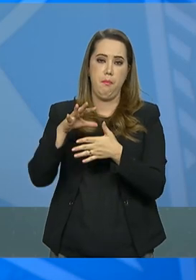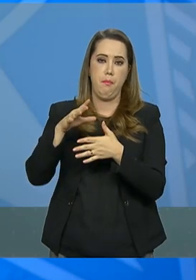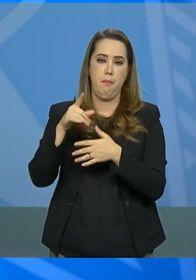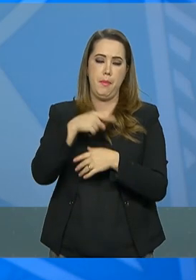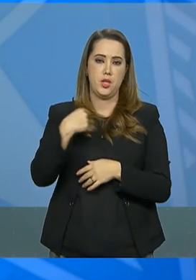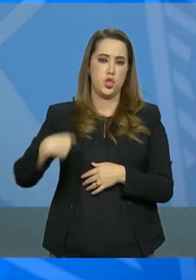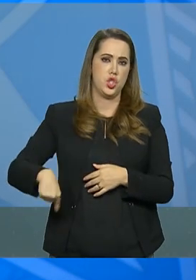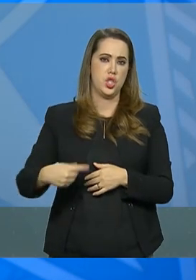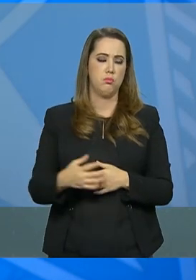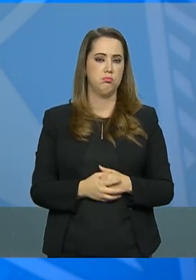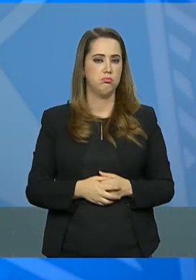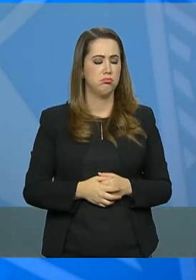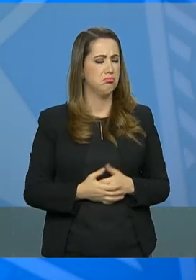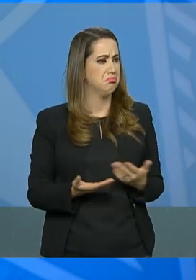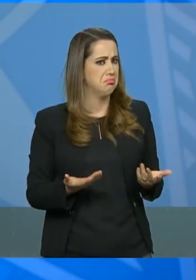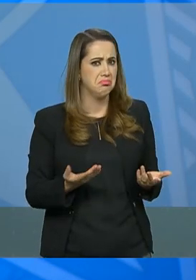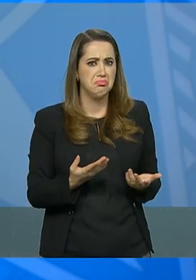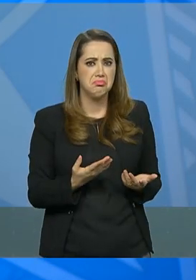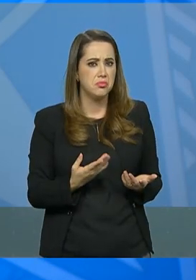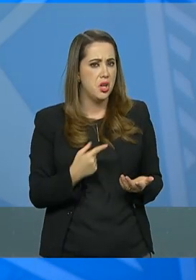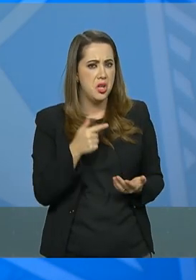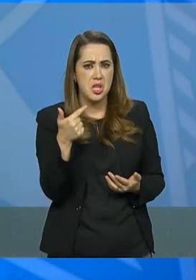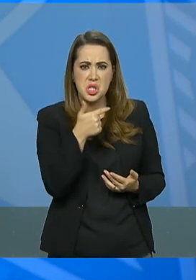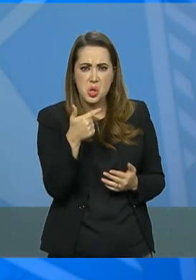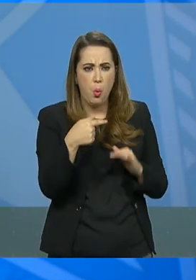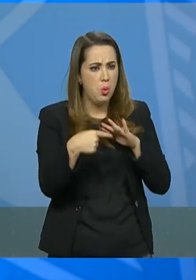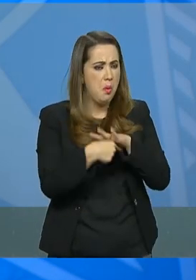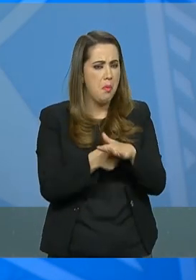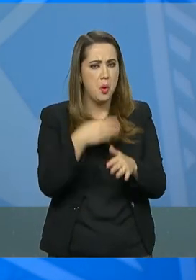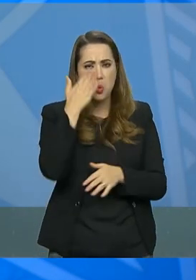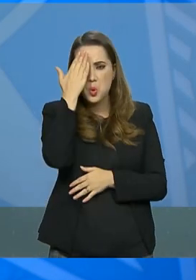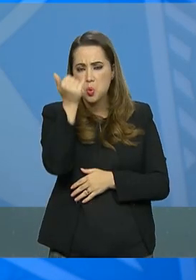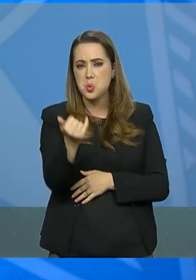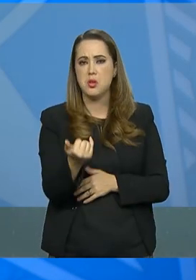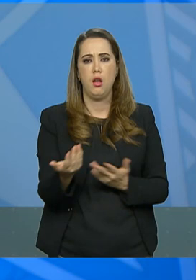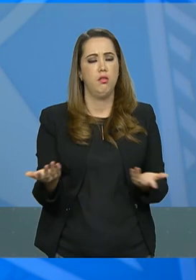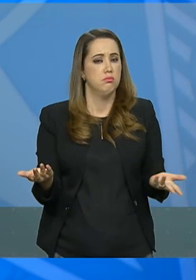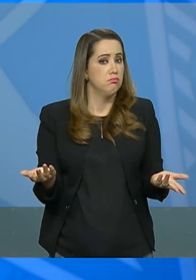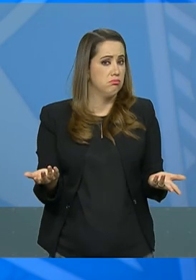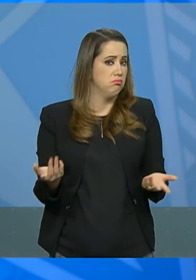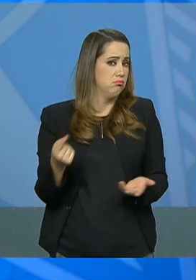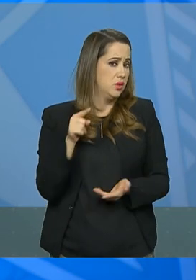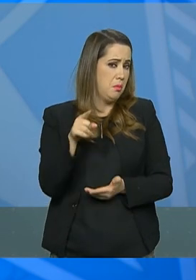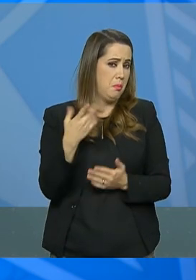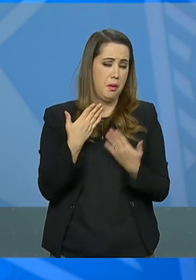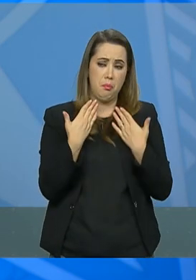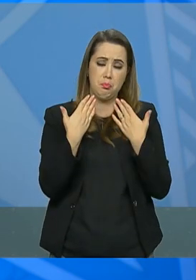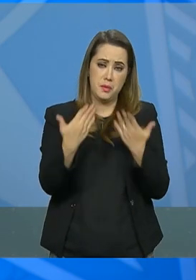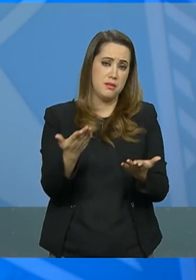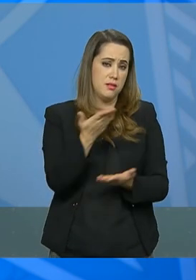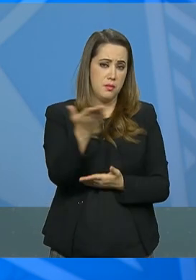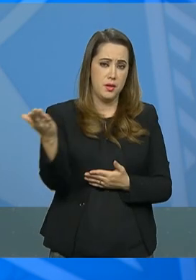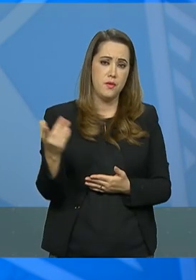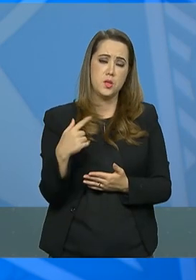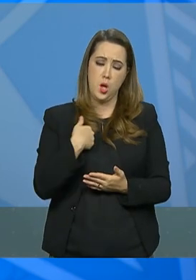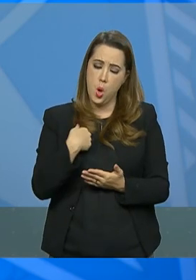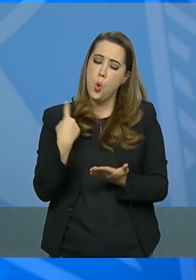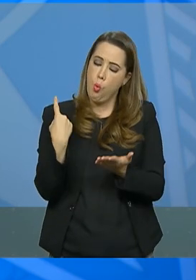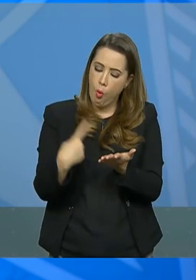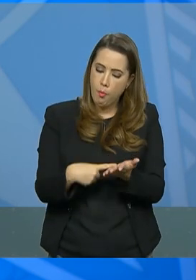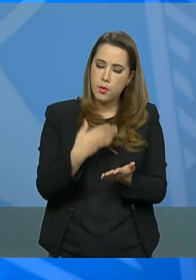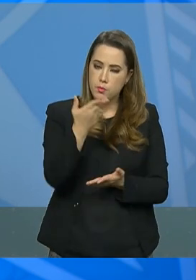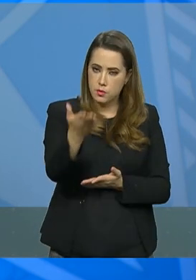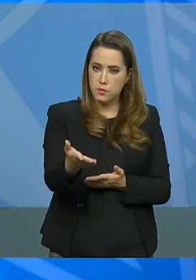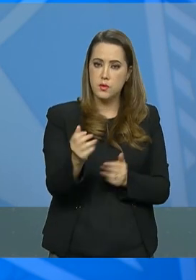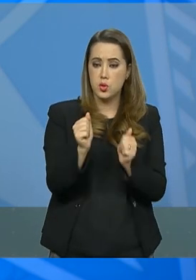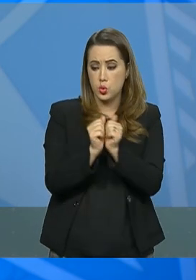questionamento, eu desconheço, ou melhor, não tenho as informações para lhe abastecer. Comprometo-me, junto